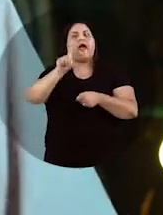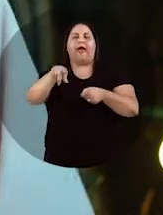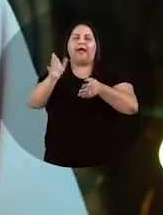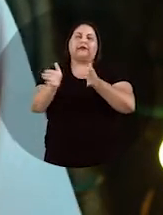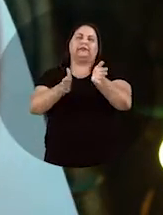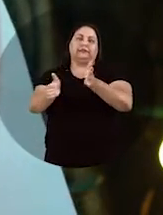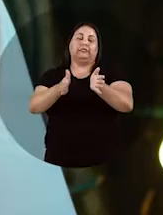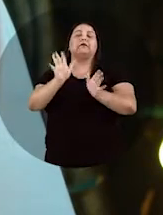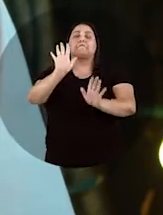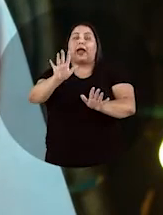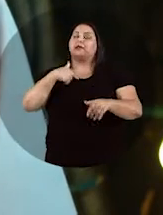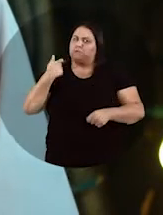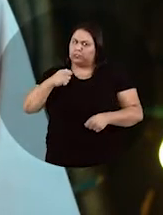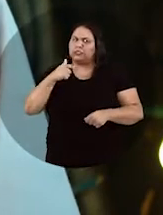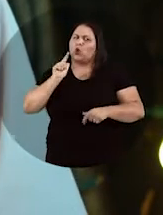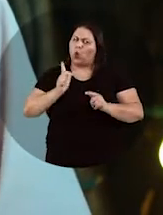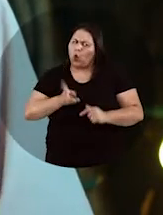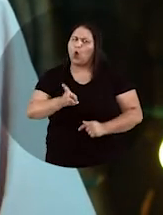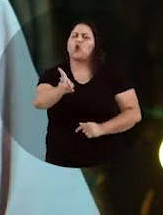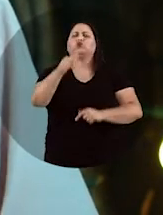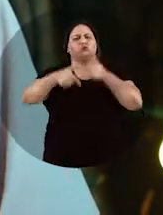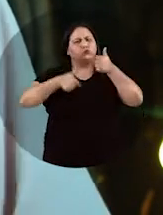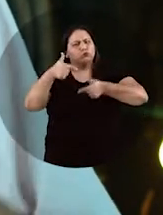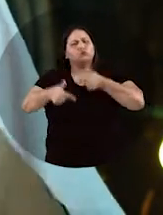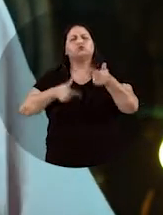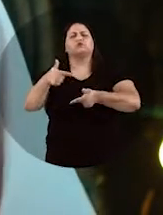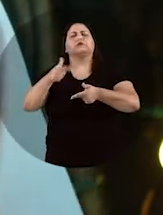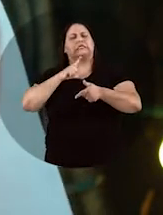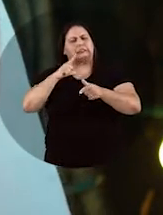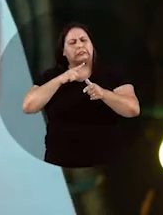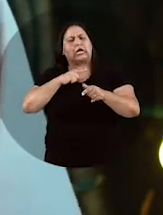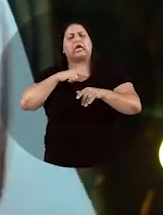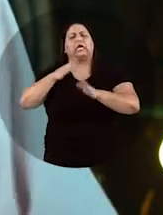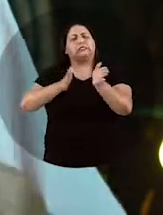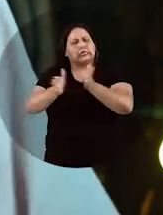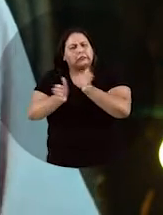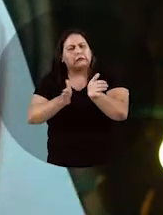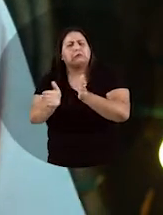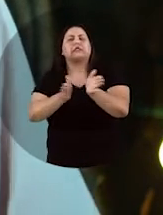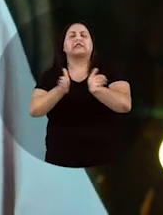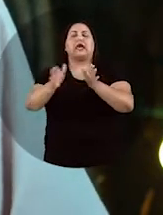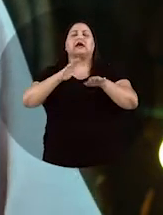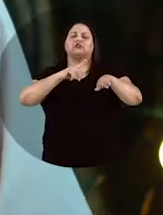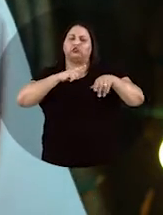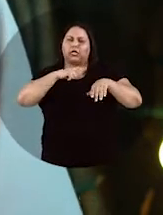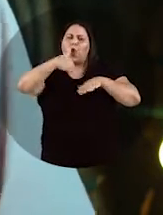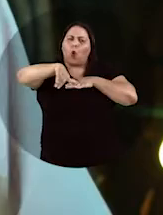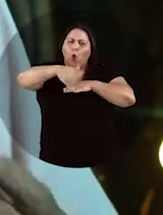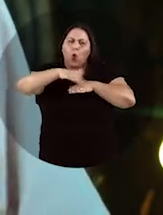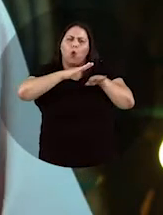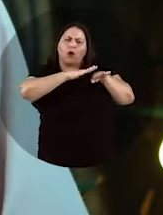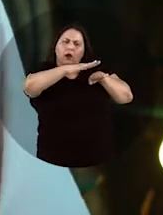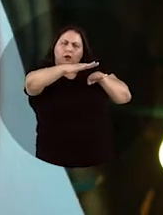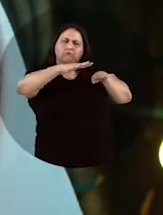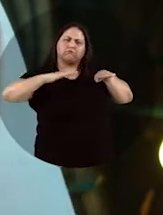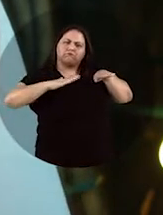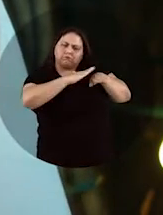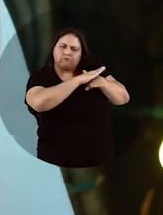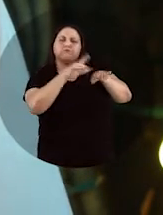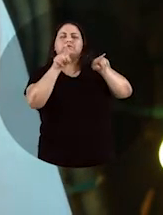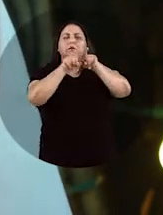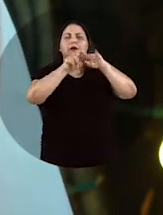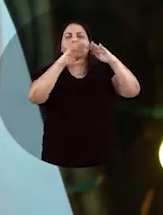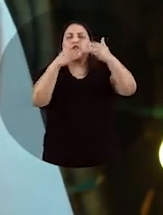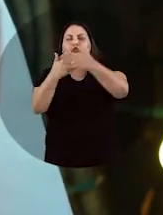continuar trabalhando nesse sentido para dar acessibilidade aos passeios, às escolas, enfim, tudo aquilo que facilitar